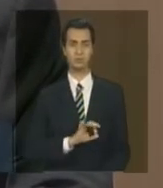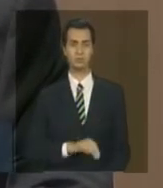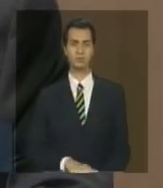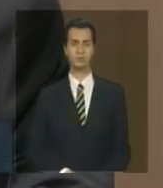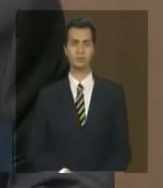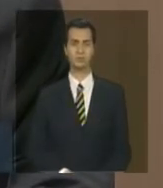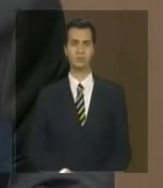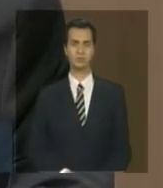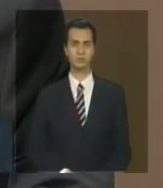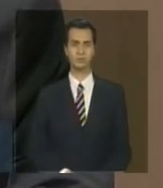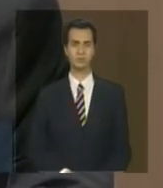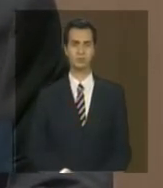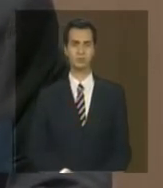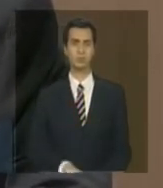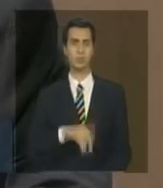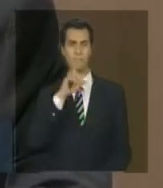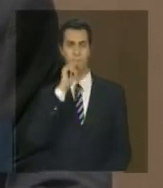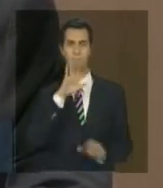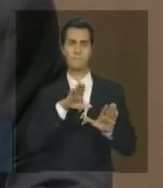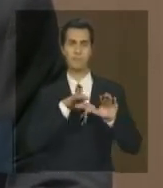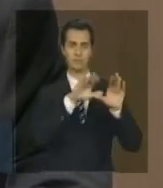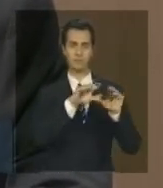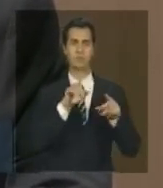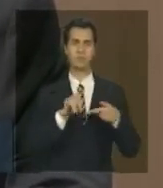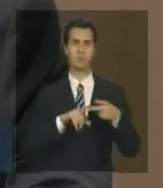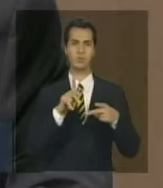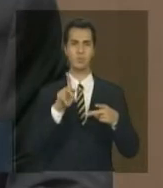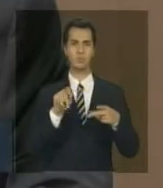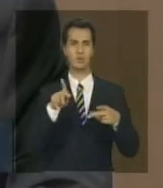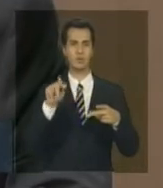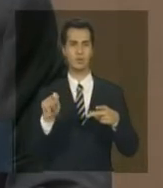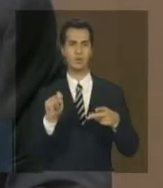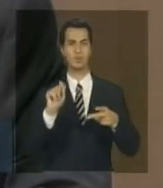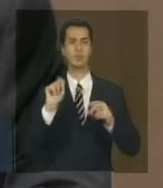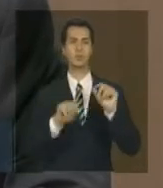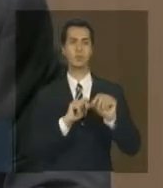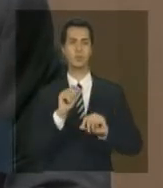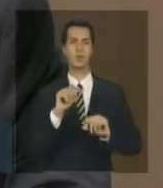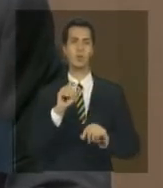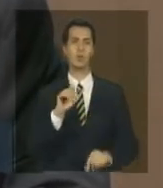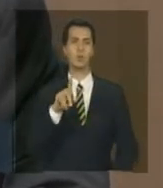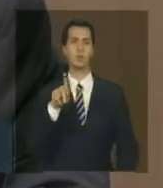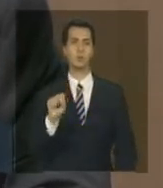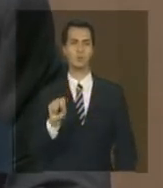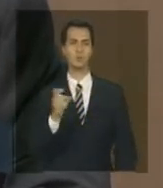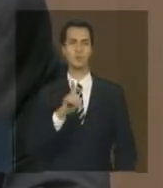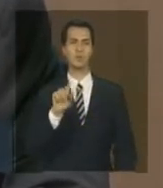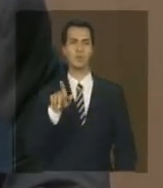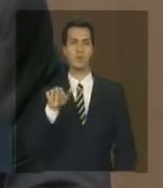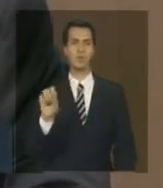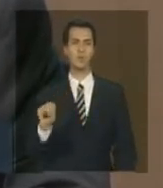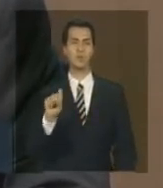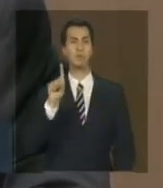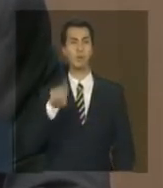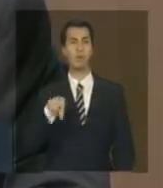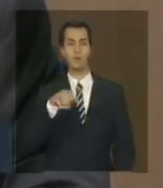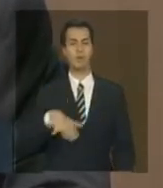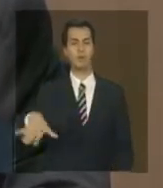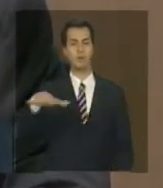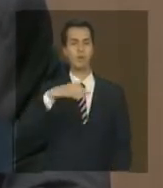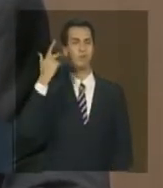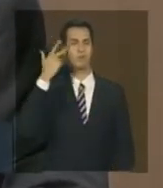evidentemente que no Pantanal e no Pampa corpos d'água significa as áreas naturais de lagoas rios e áreas